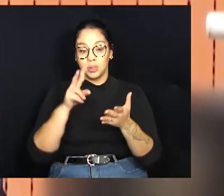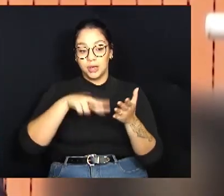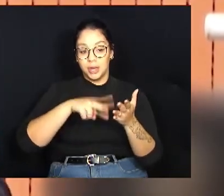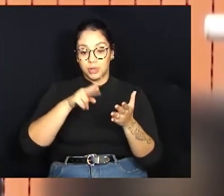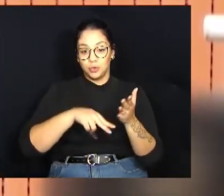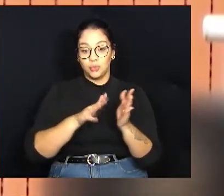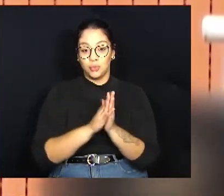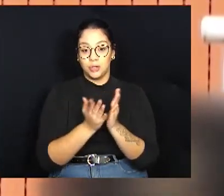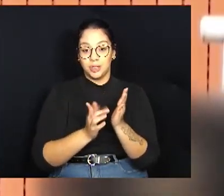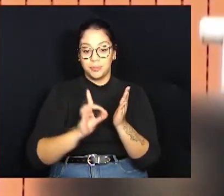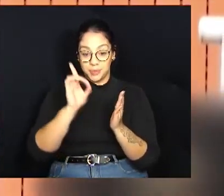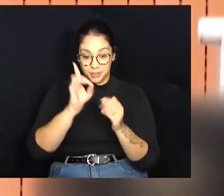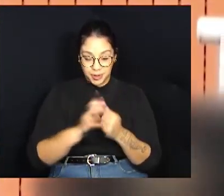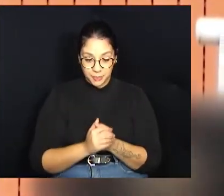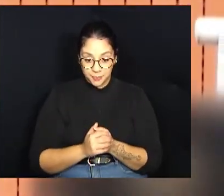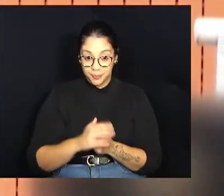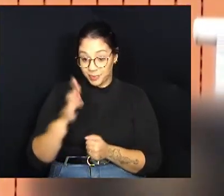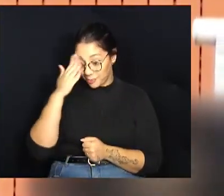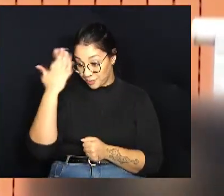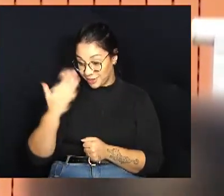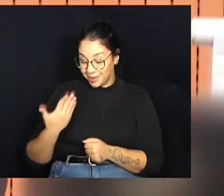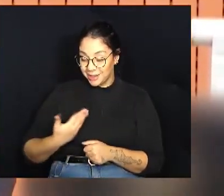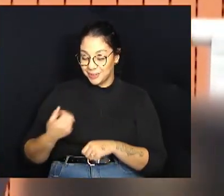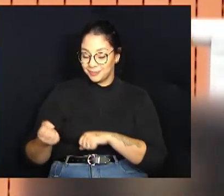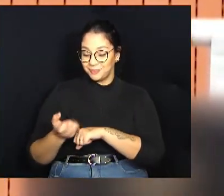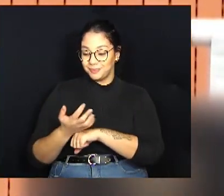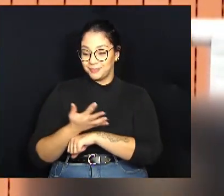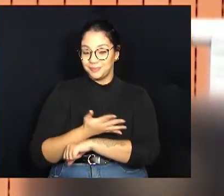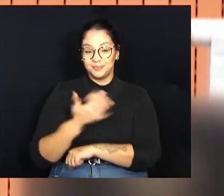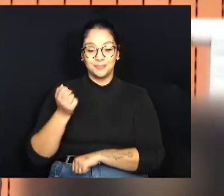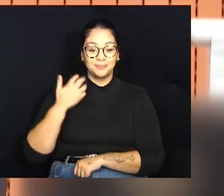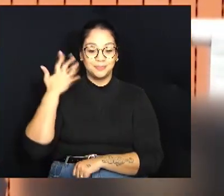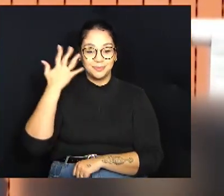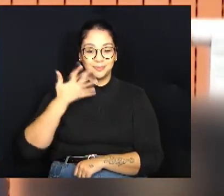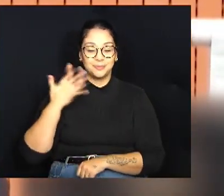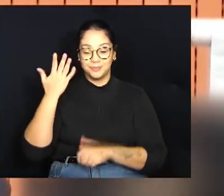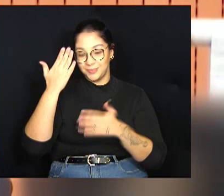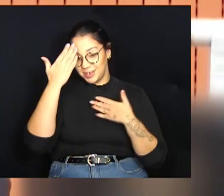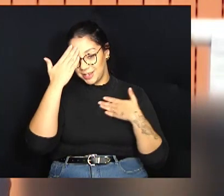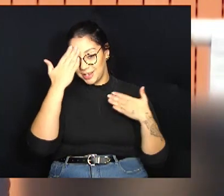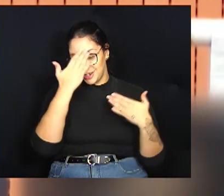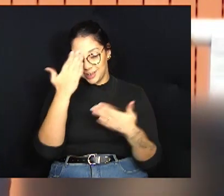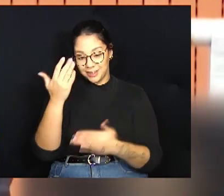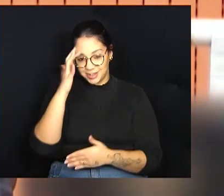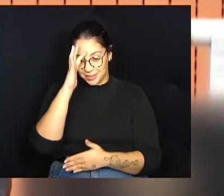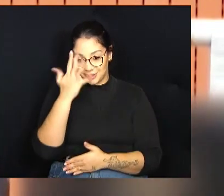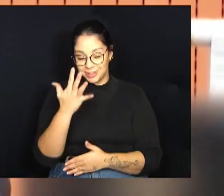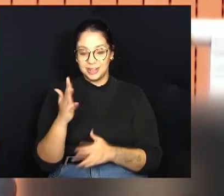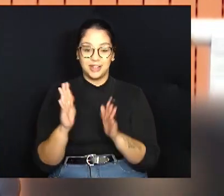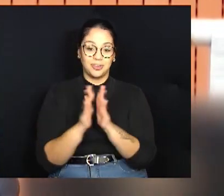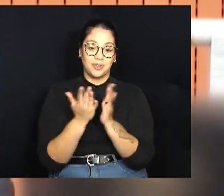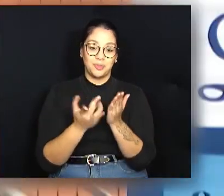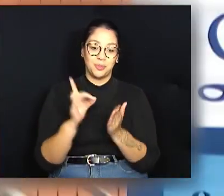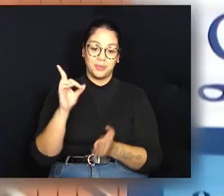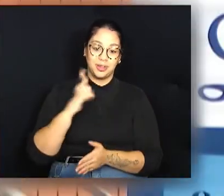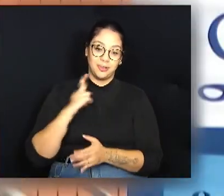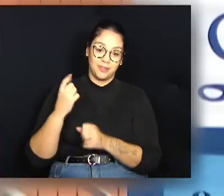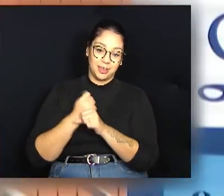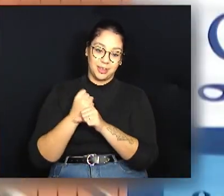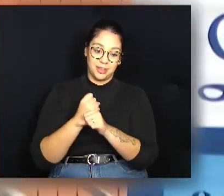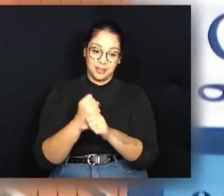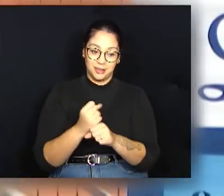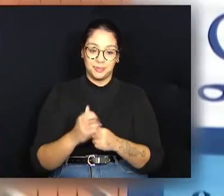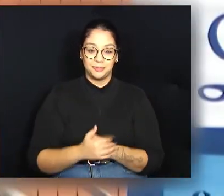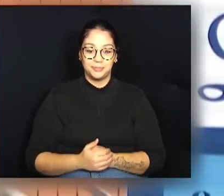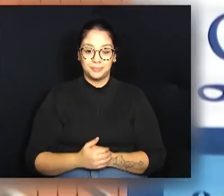Bíblia. O homenageado ficou emocionado em seu discurso e agradeceu os frutos que seu livro trouxe ao longo dos anos. Se eu